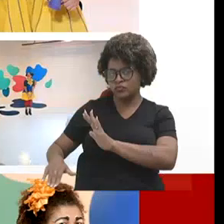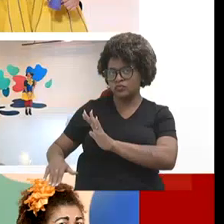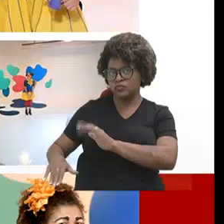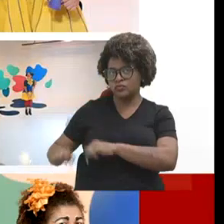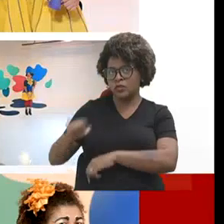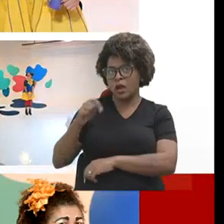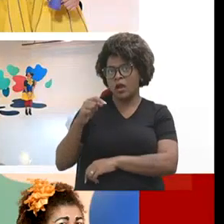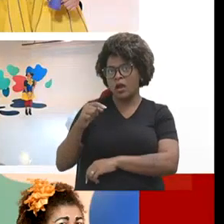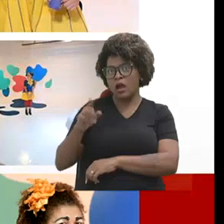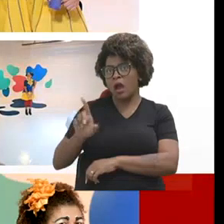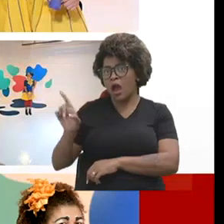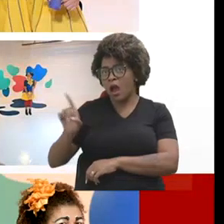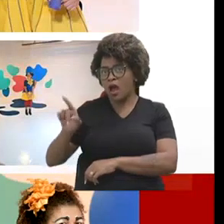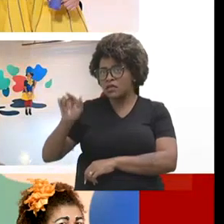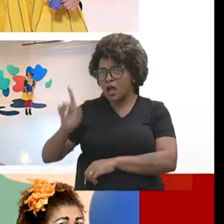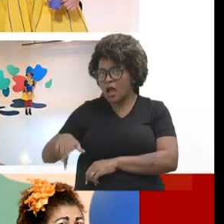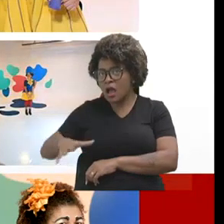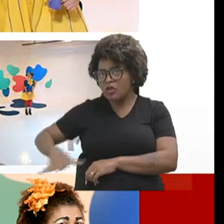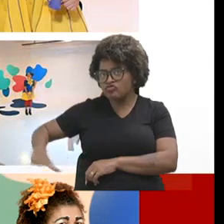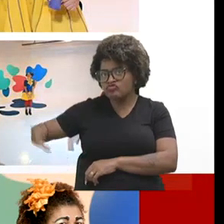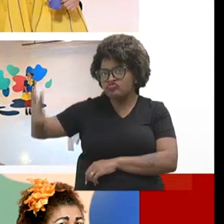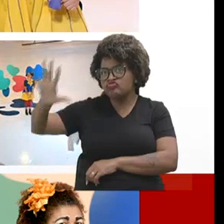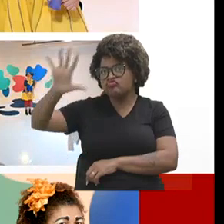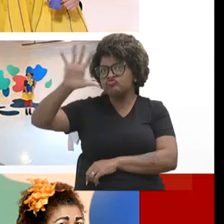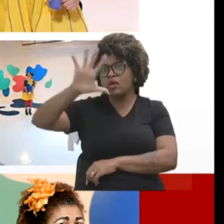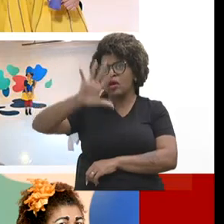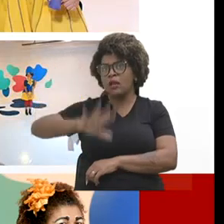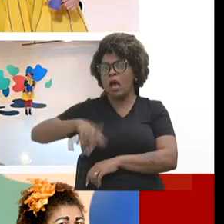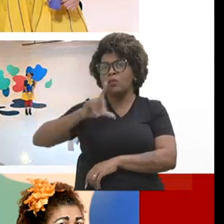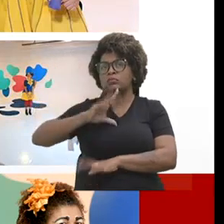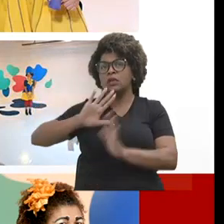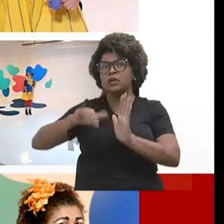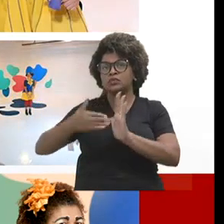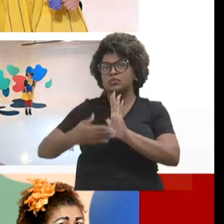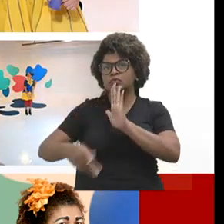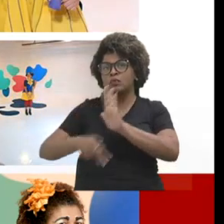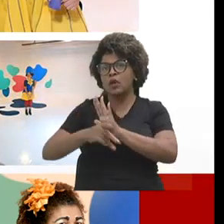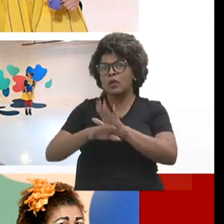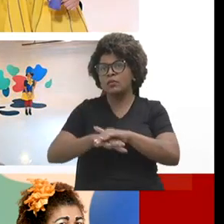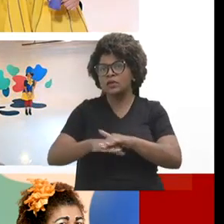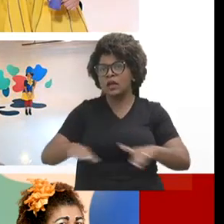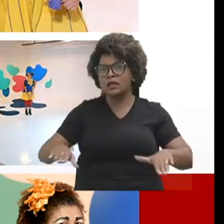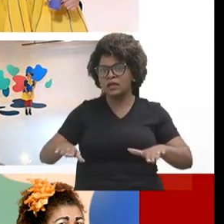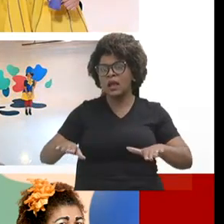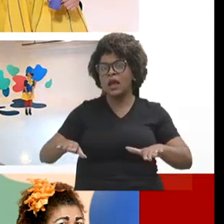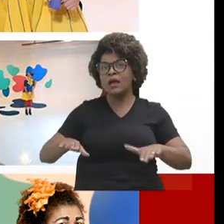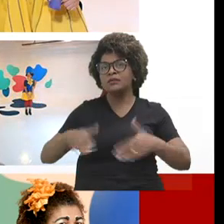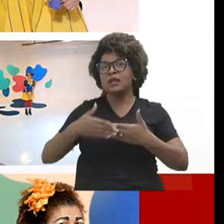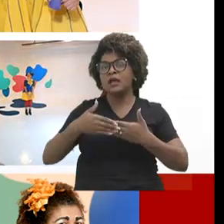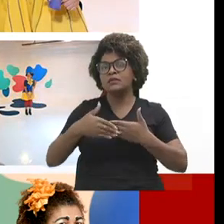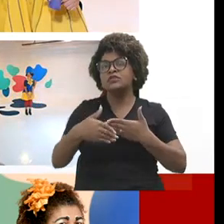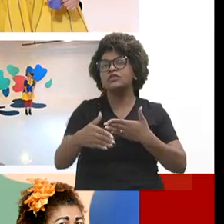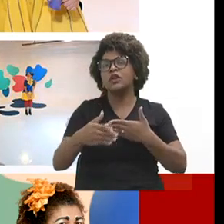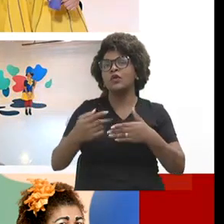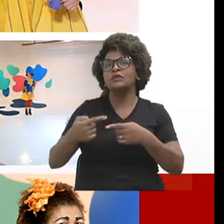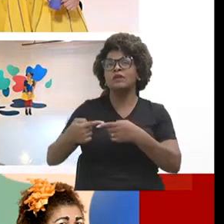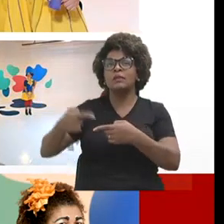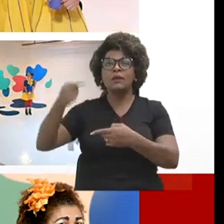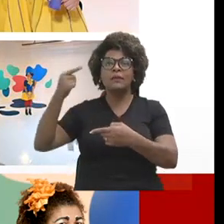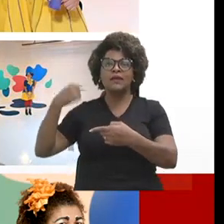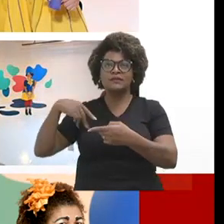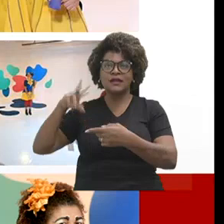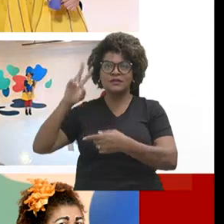Aqui foi a programação infantil, que a gente estreou, foi na semana passada, na segunda-feira da semana